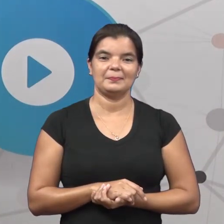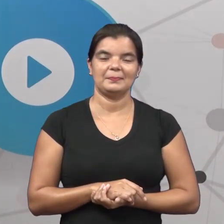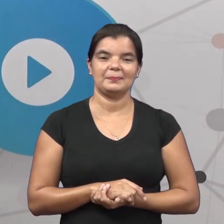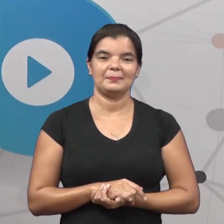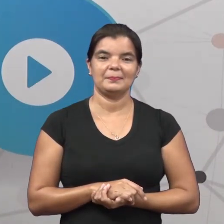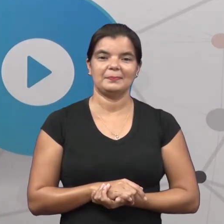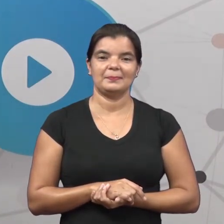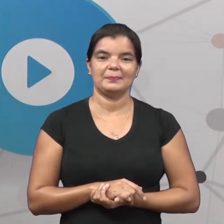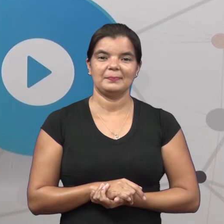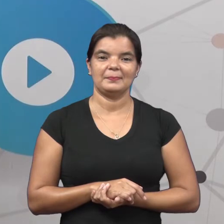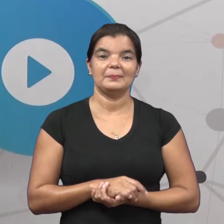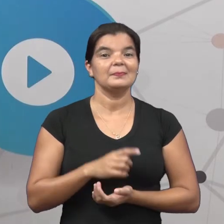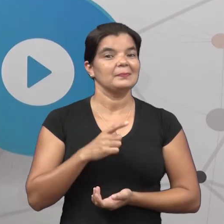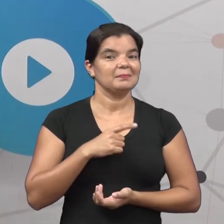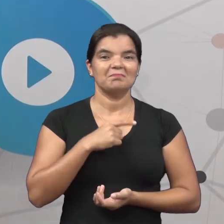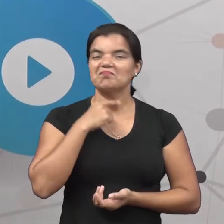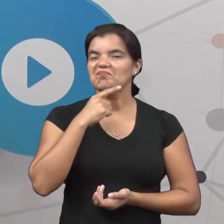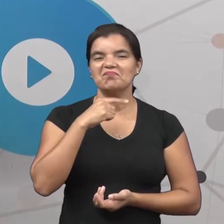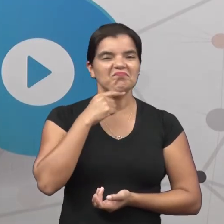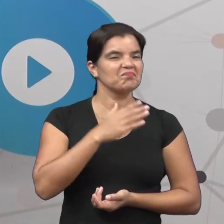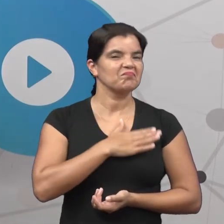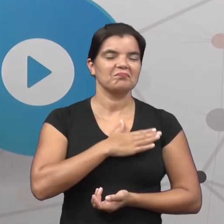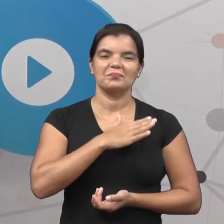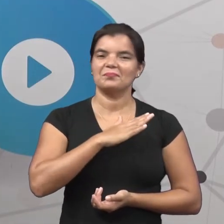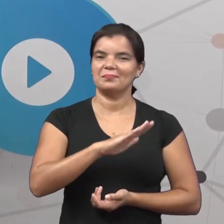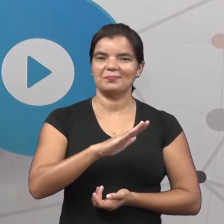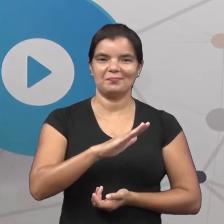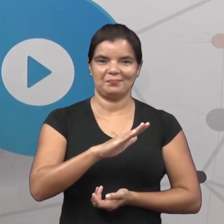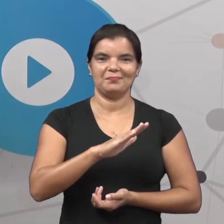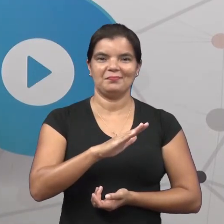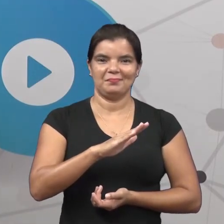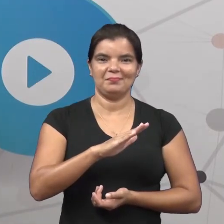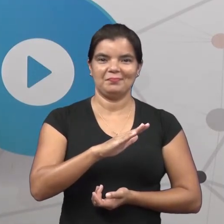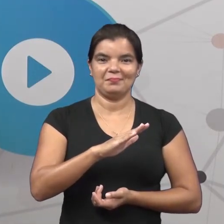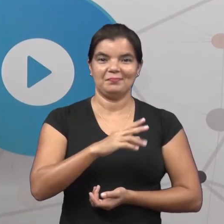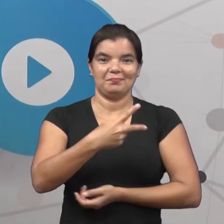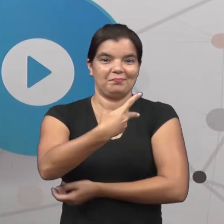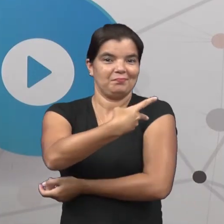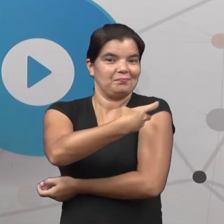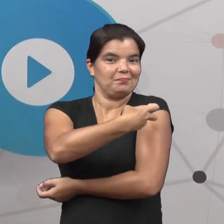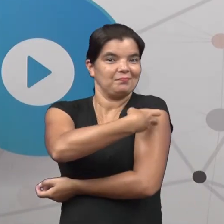Essa ninguém gosta. Uma seringa.